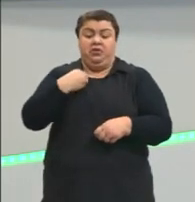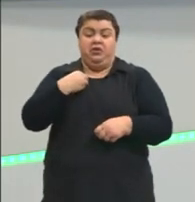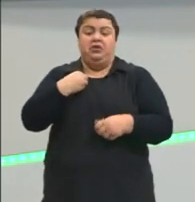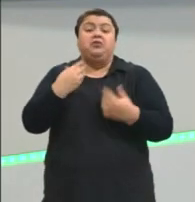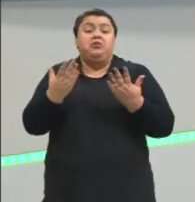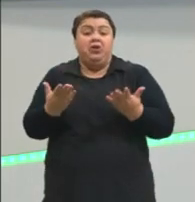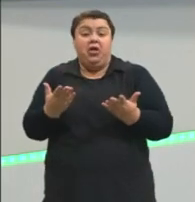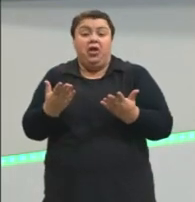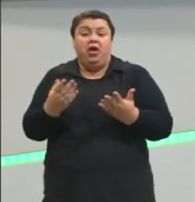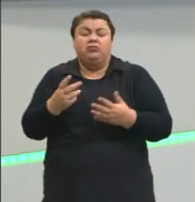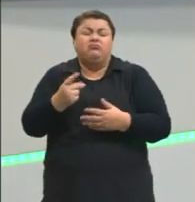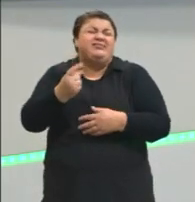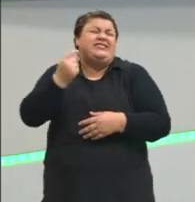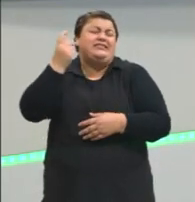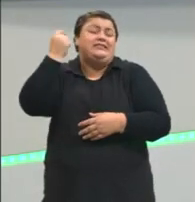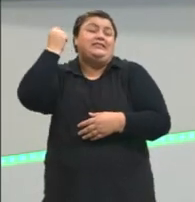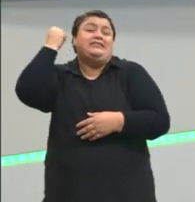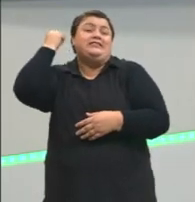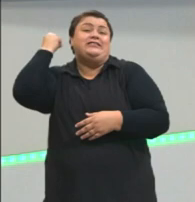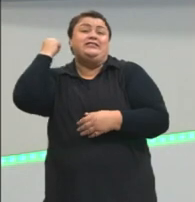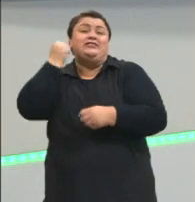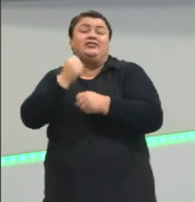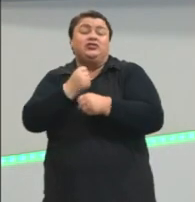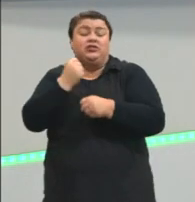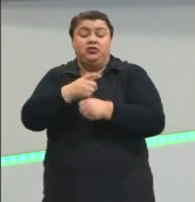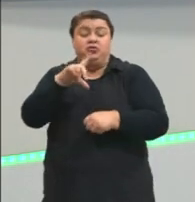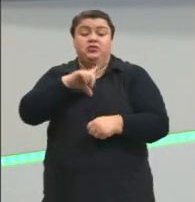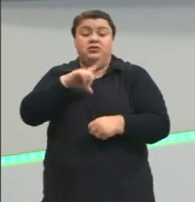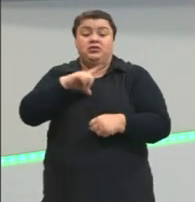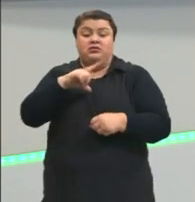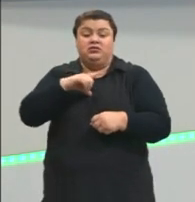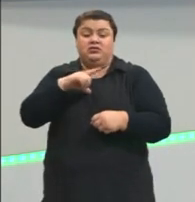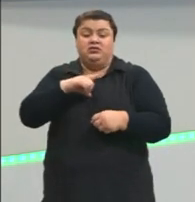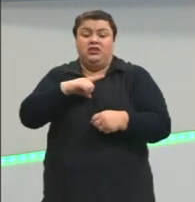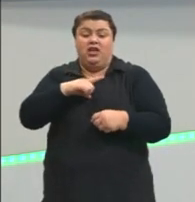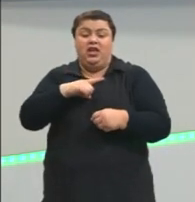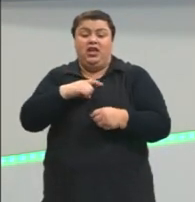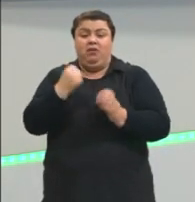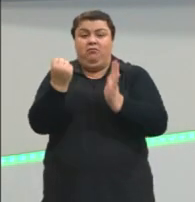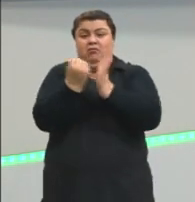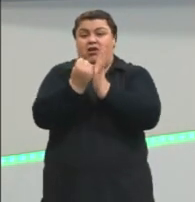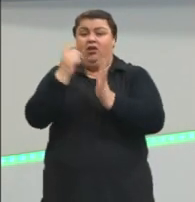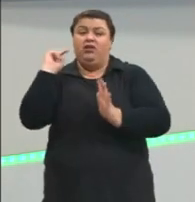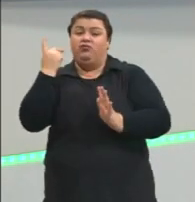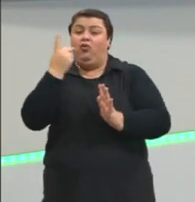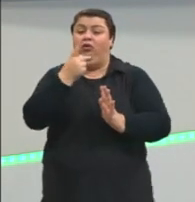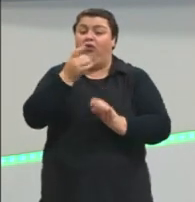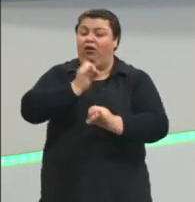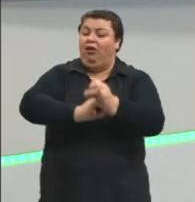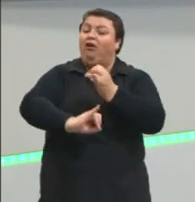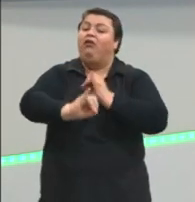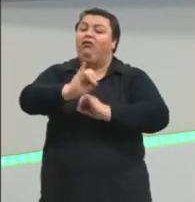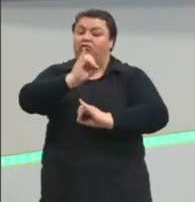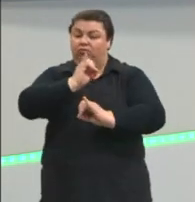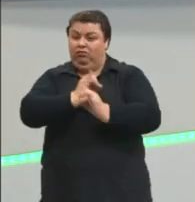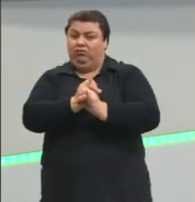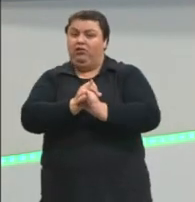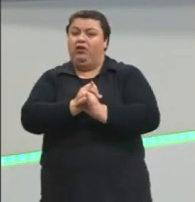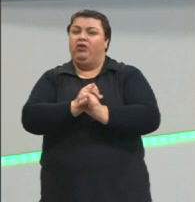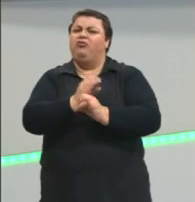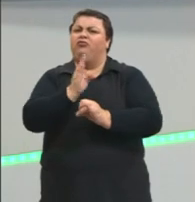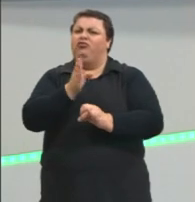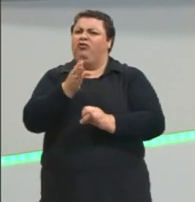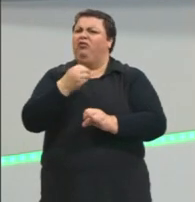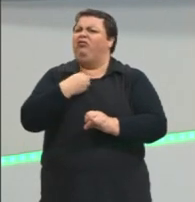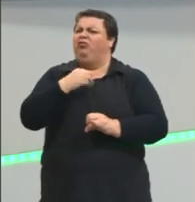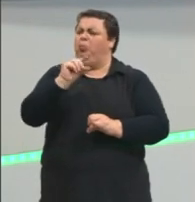há quantos milhões de anos a gente tem registros históricos, a internet, de fato, ela existe há muito